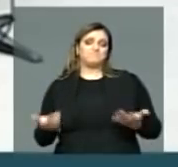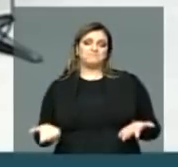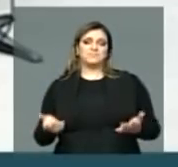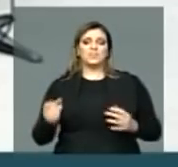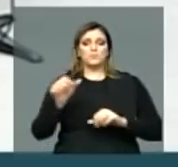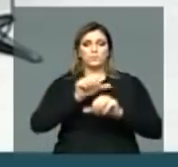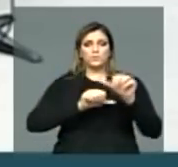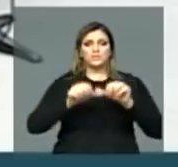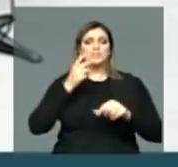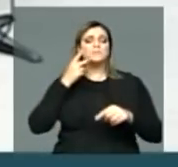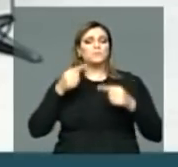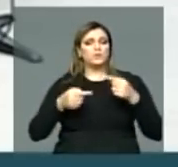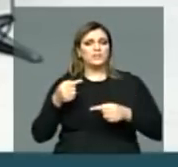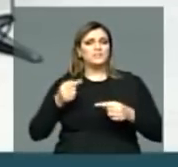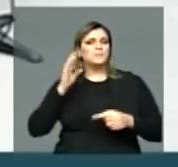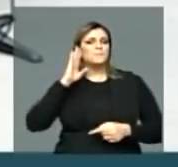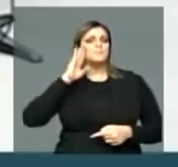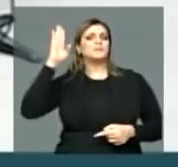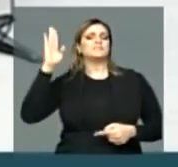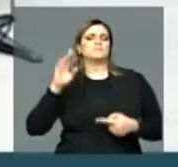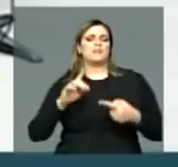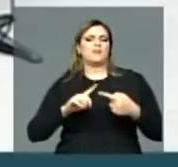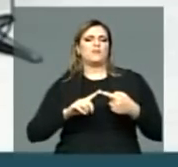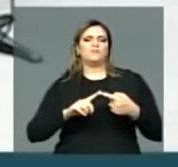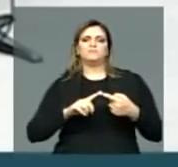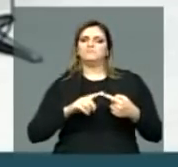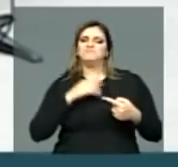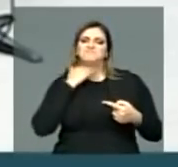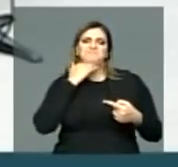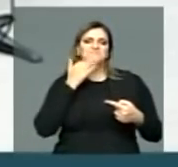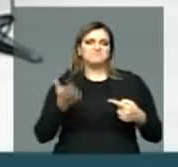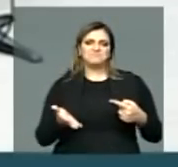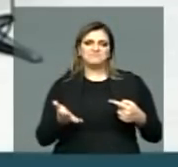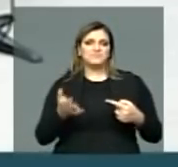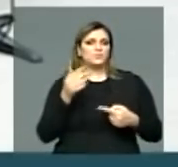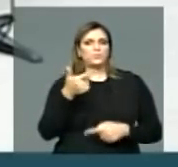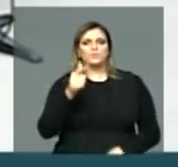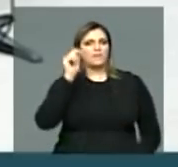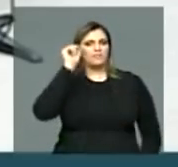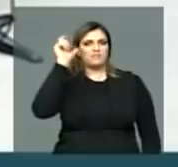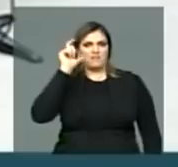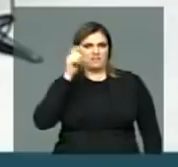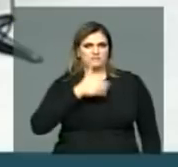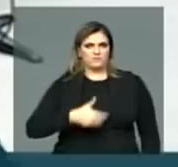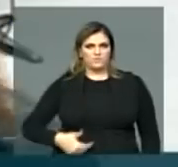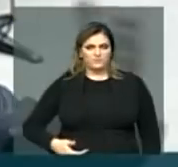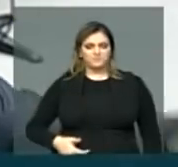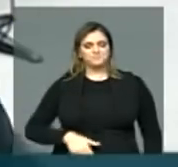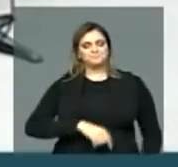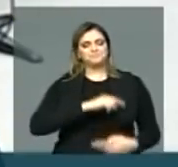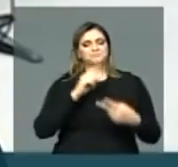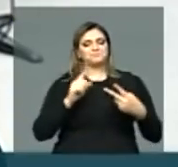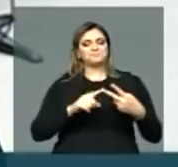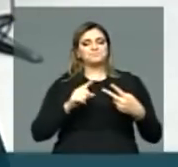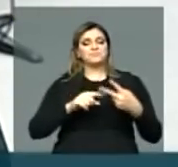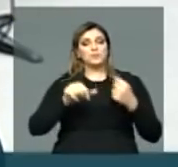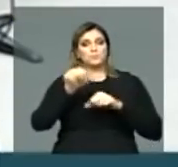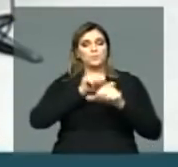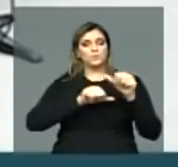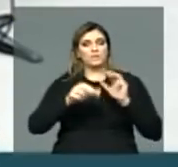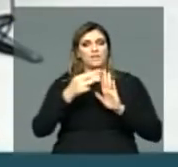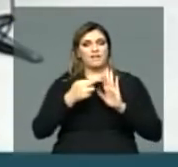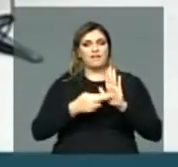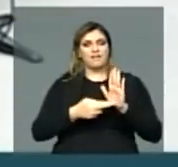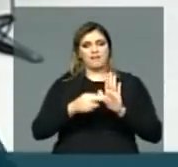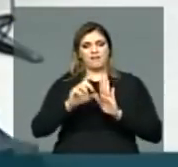reforma política, que é a mãe de todas as reformas, essa não sai, porque não há interesse dos políticos, nem do Congresso. E a reforma tributária